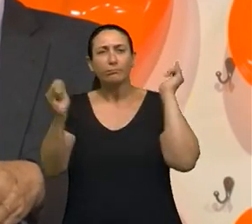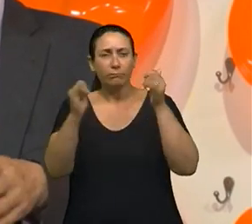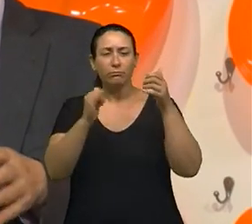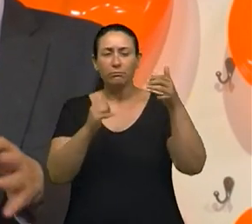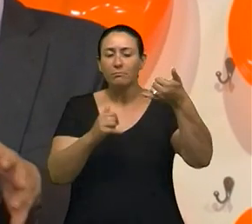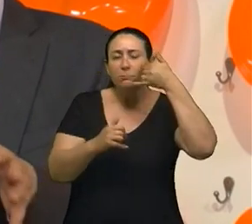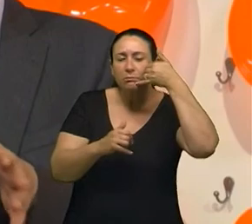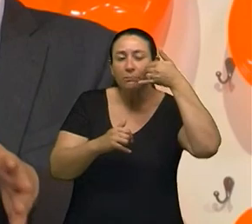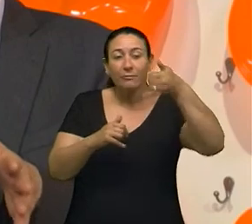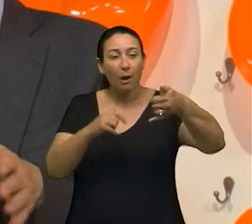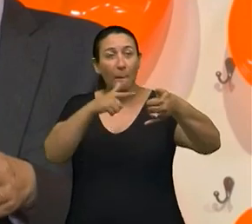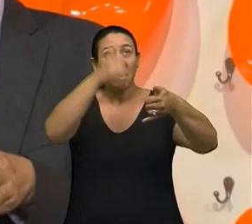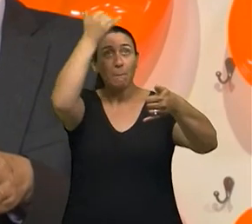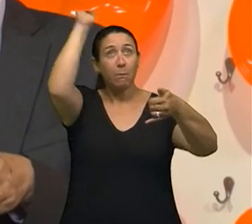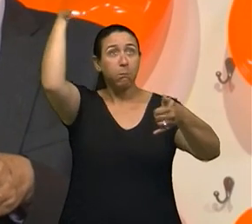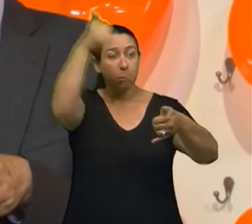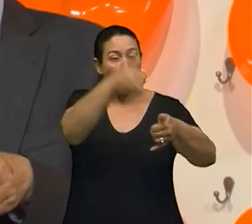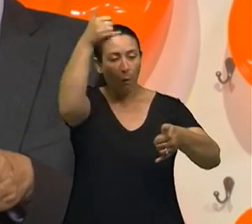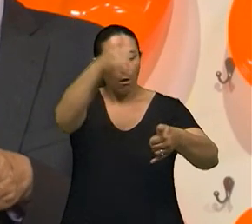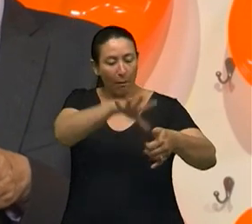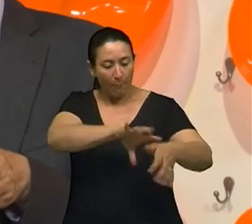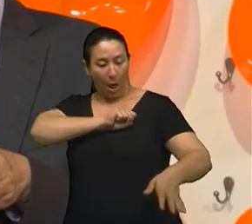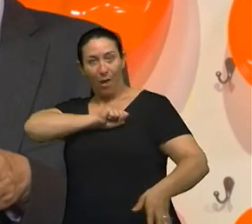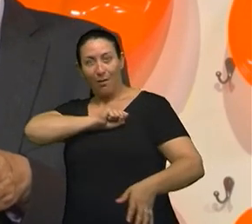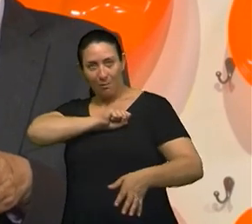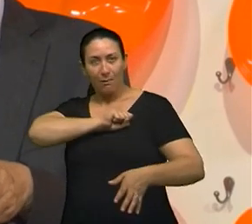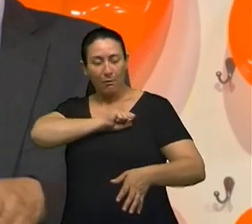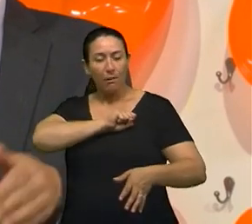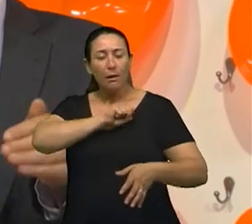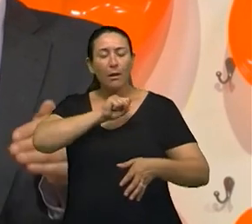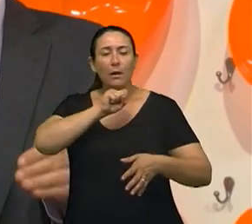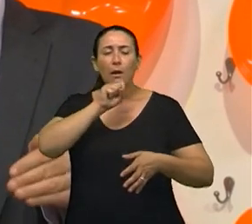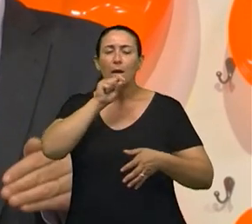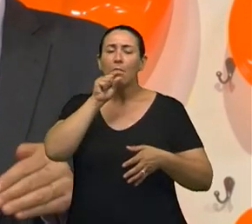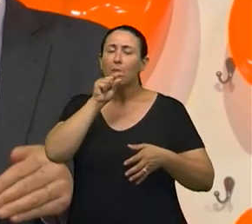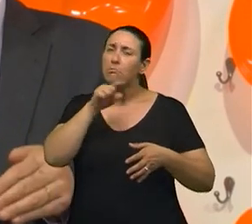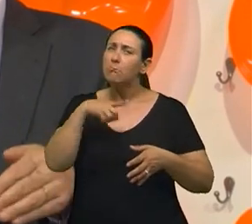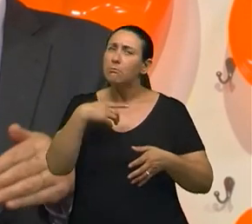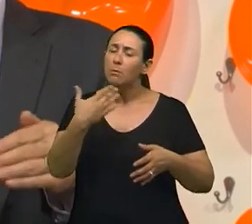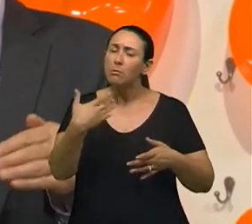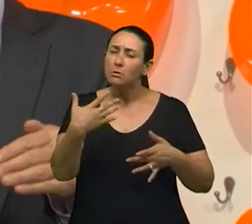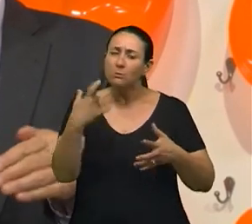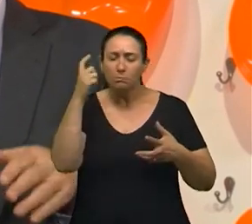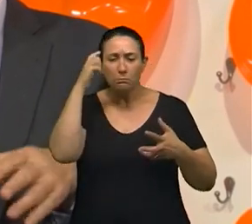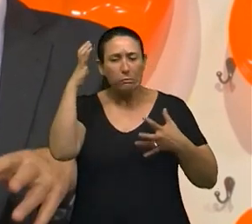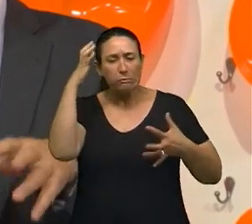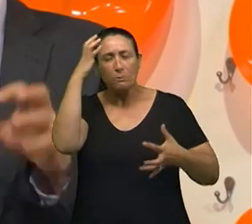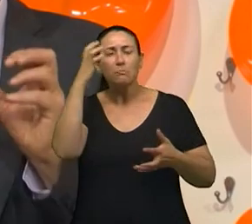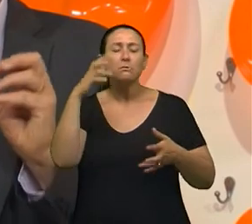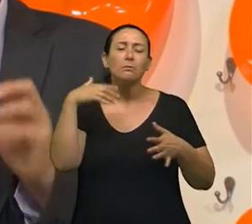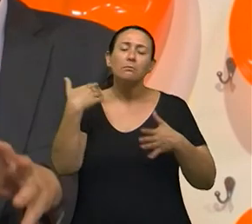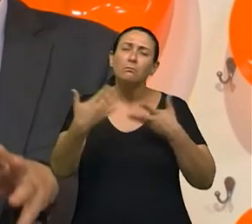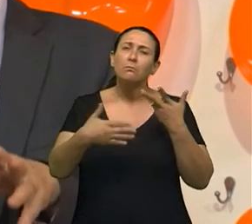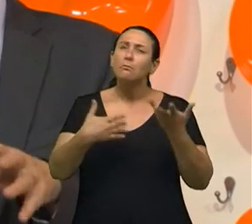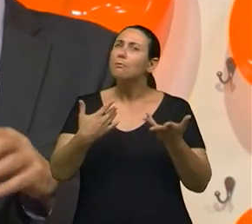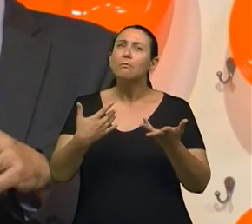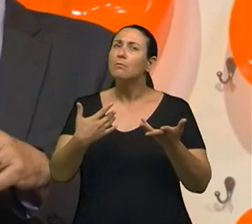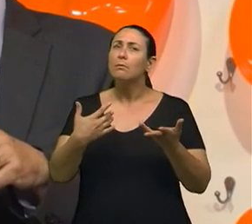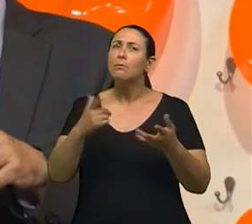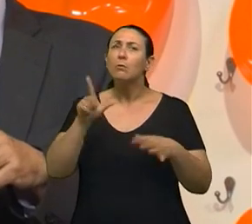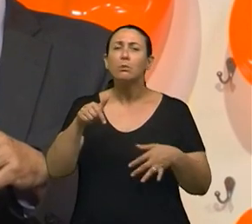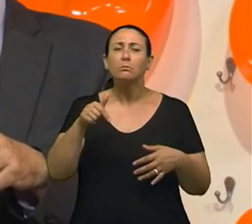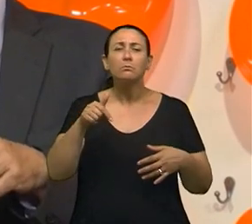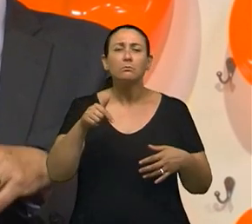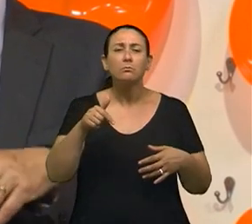semanas ainda daquela questão terceira atingido pelo raio e logo depois ele desenvolve uma fixação